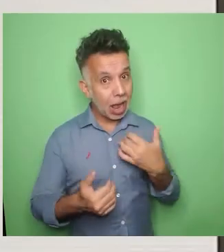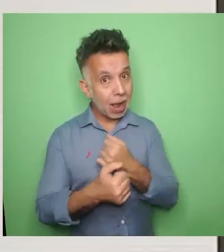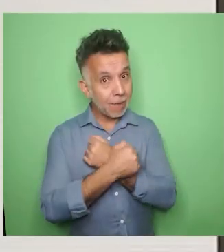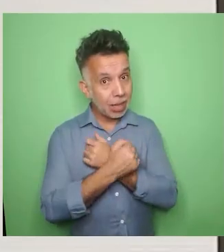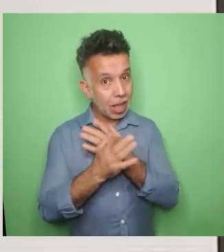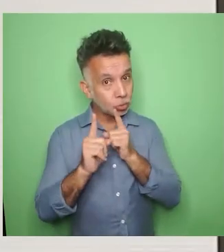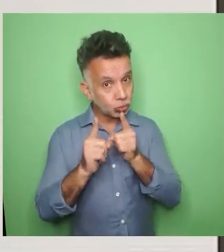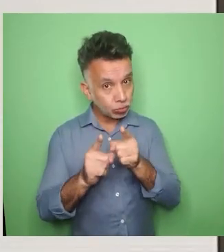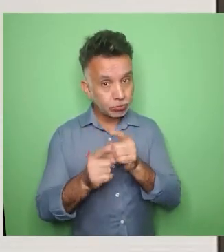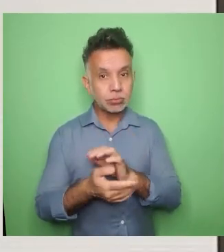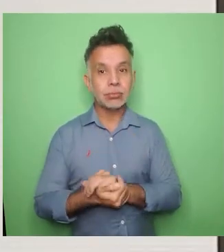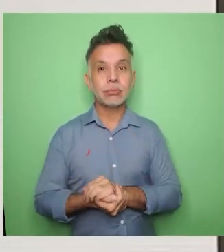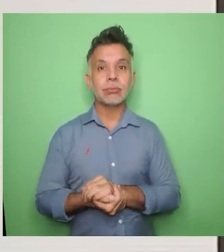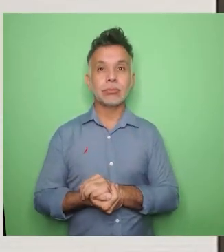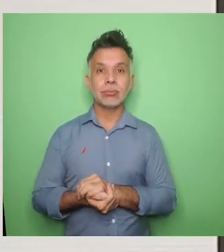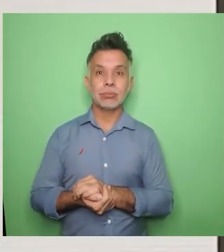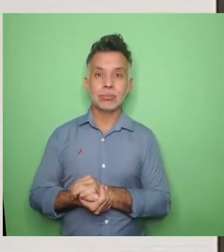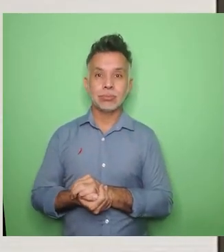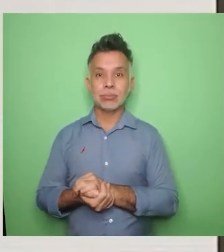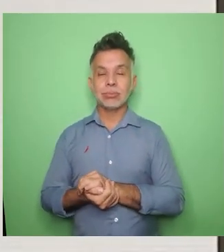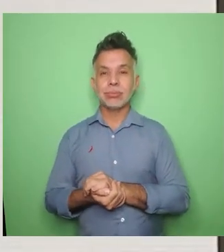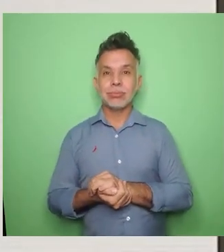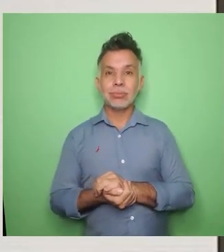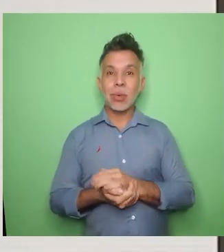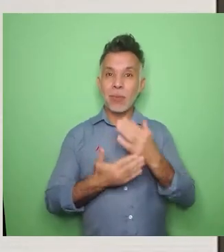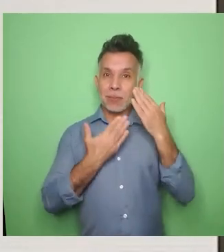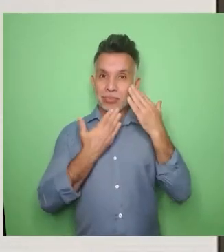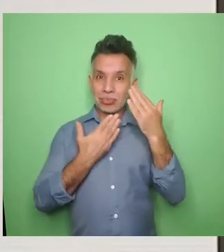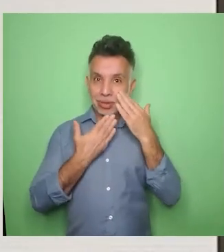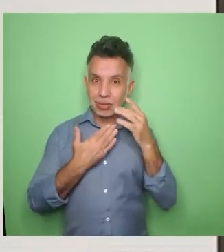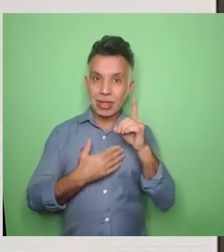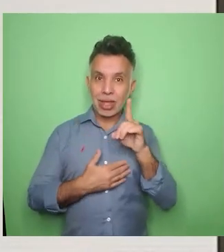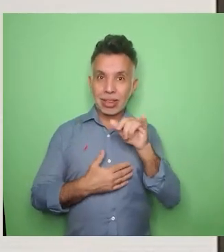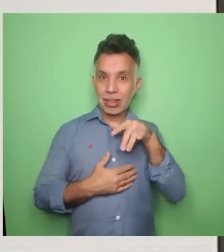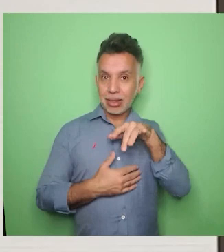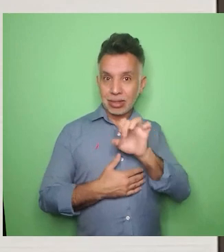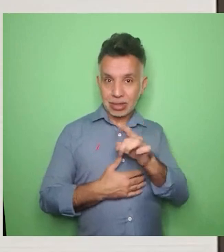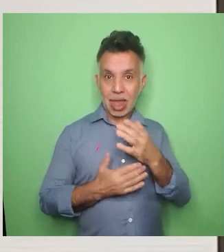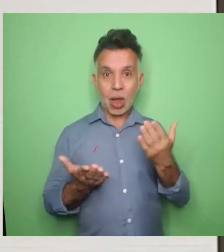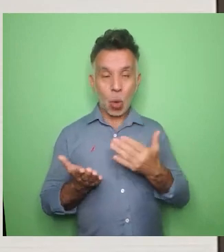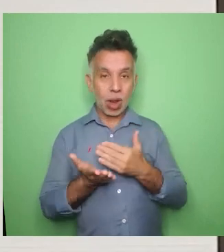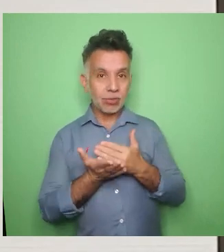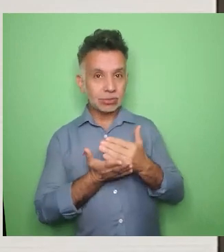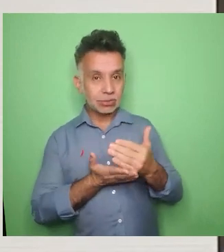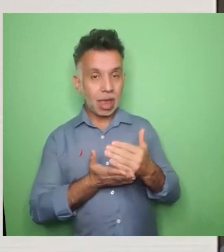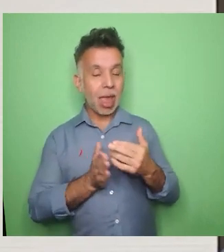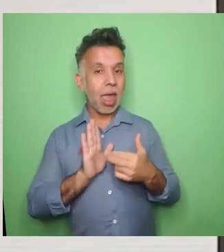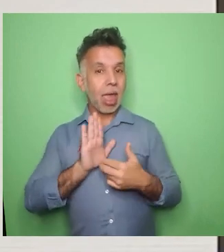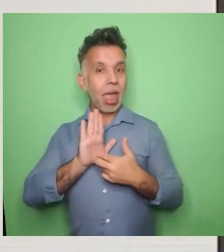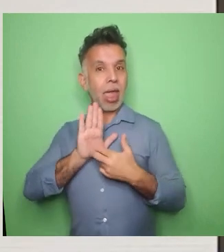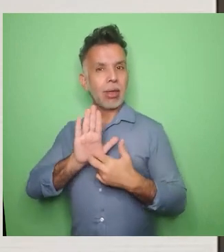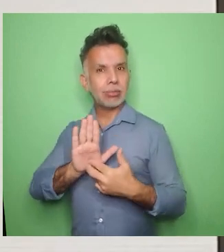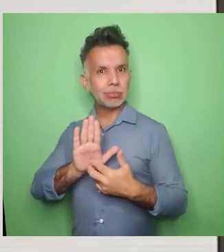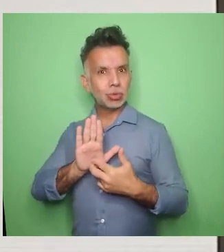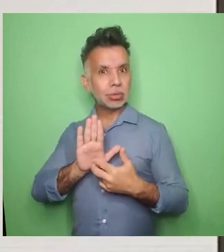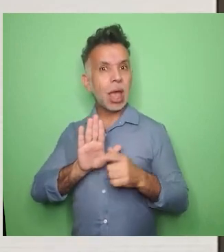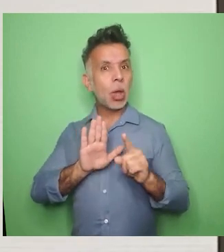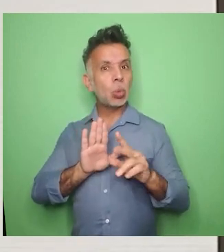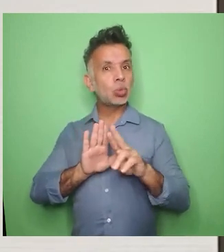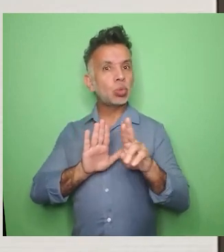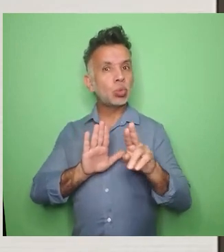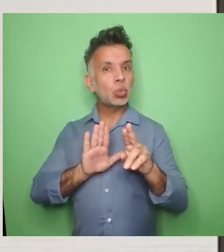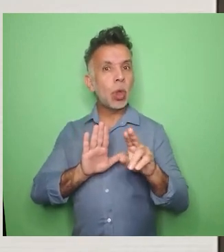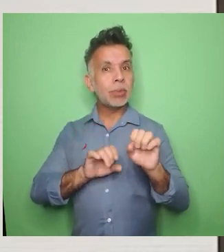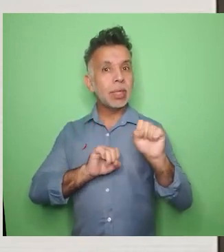Agora vamos dar início à revelação do nome das premiadas dessa noite. Nesse momento, iremos